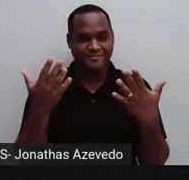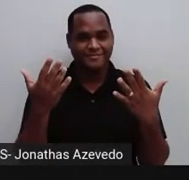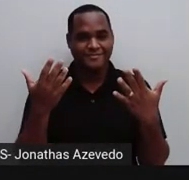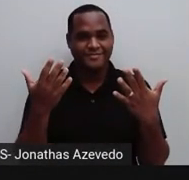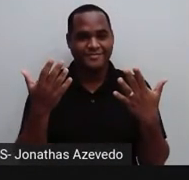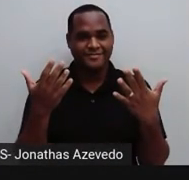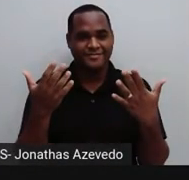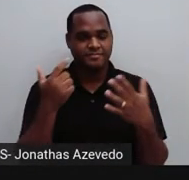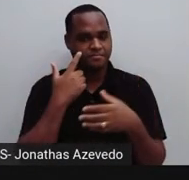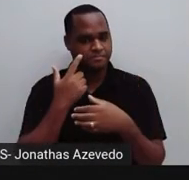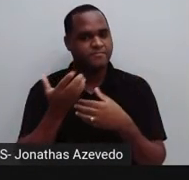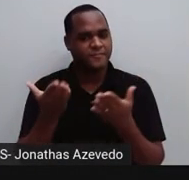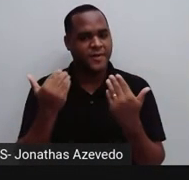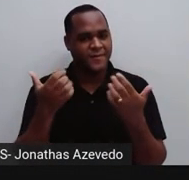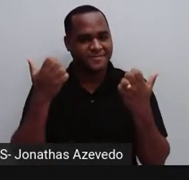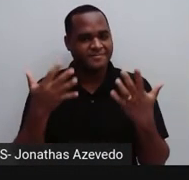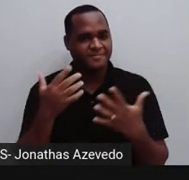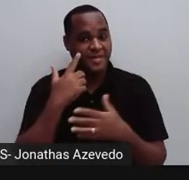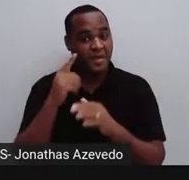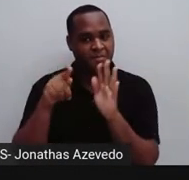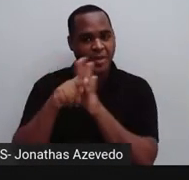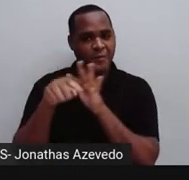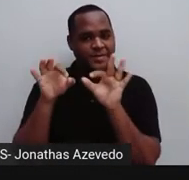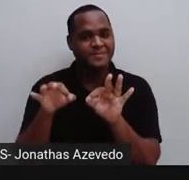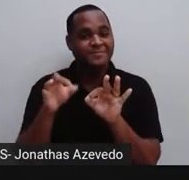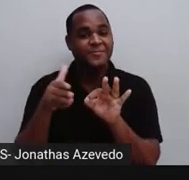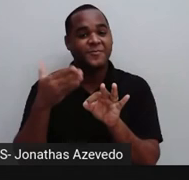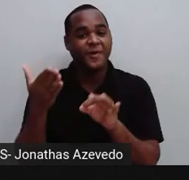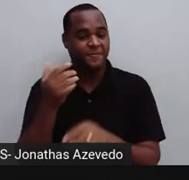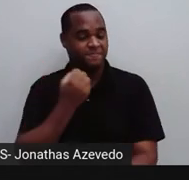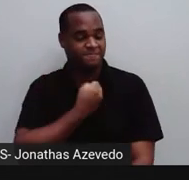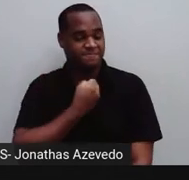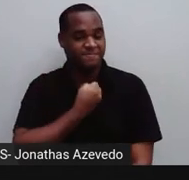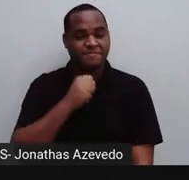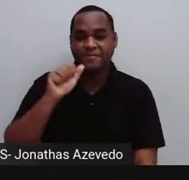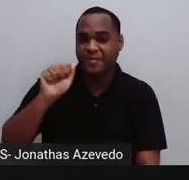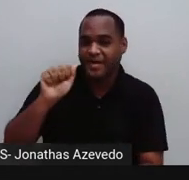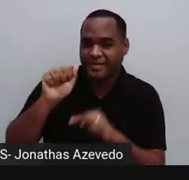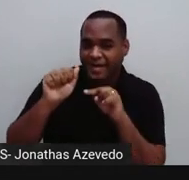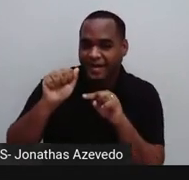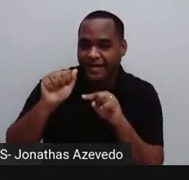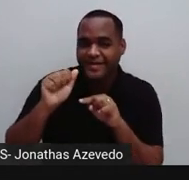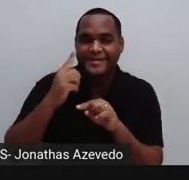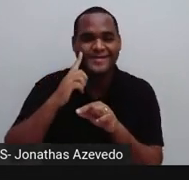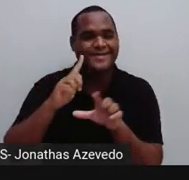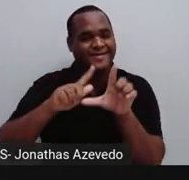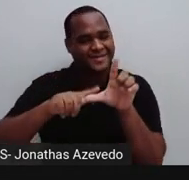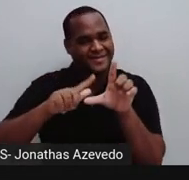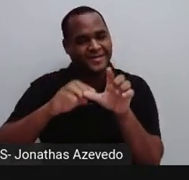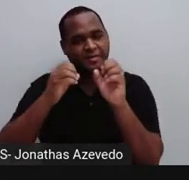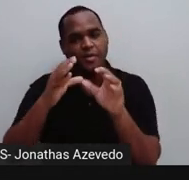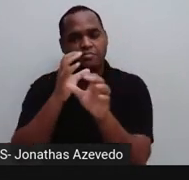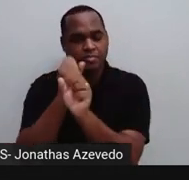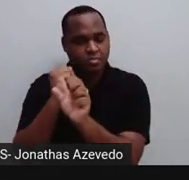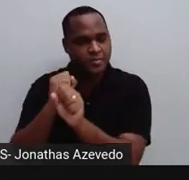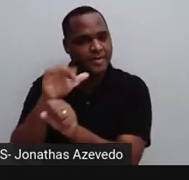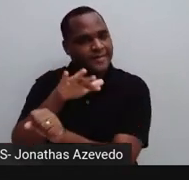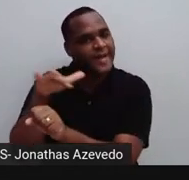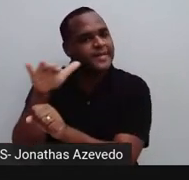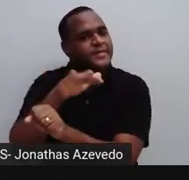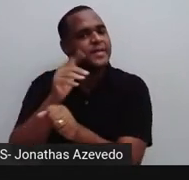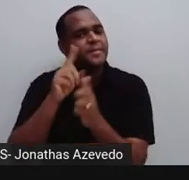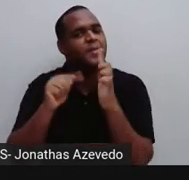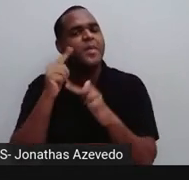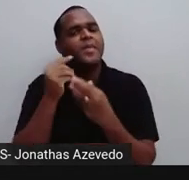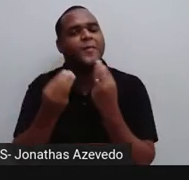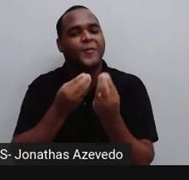Vamos lá. A pergunta certa é a pergunta da letra A. É a forma como se calcula a área de um trapézio, tá?